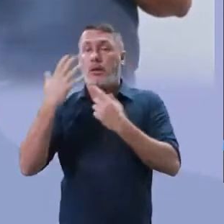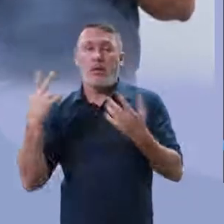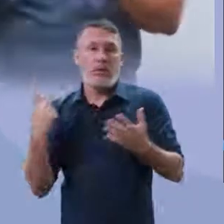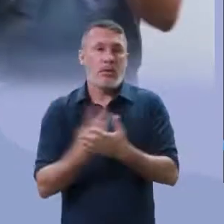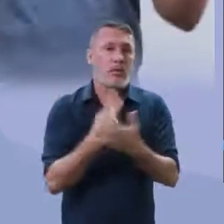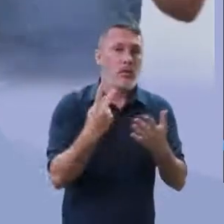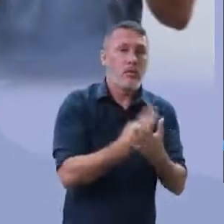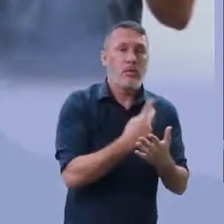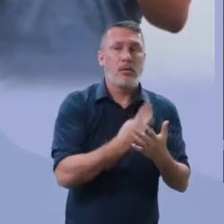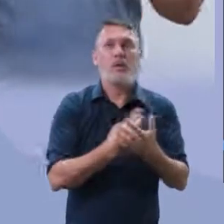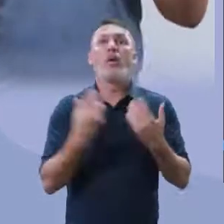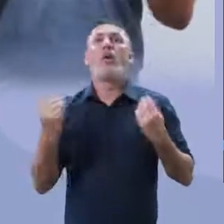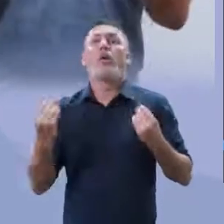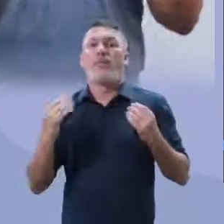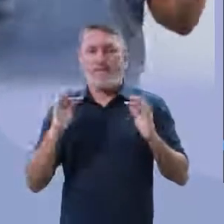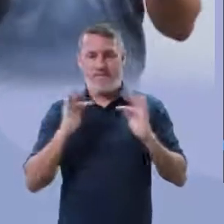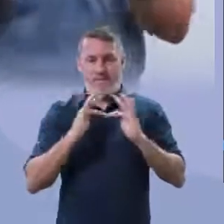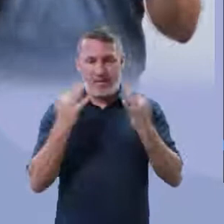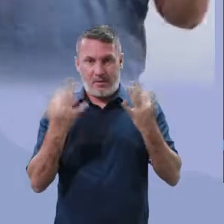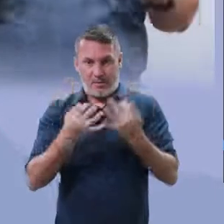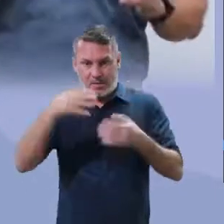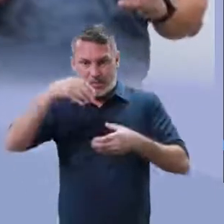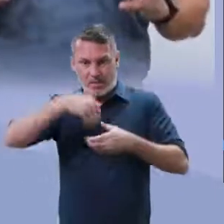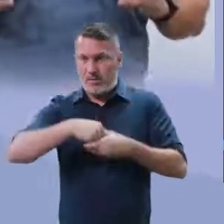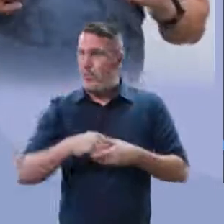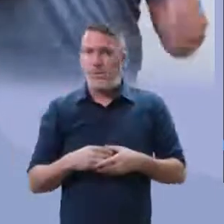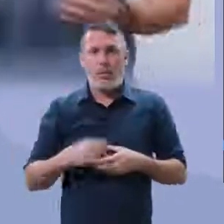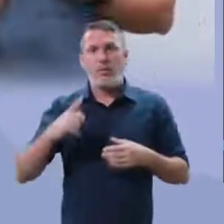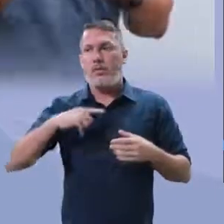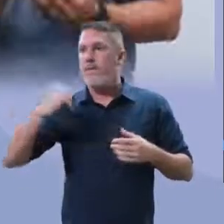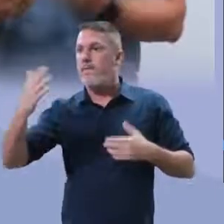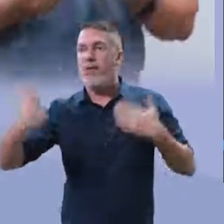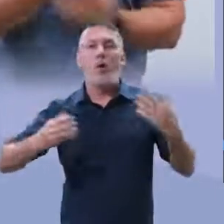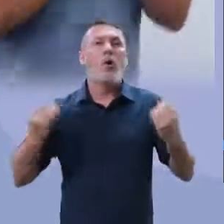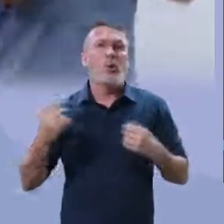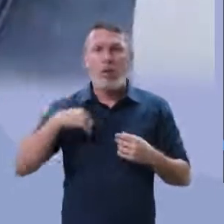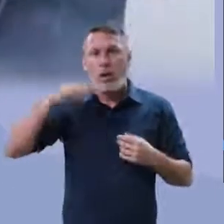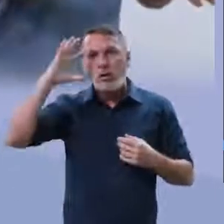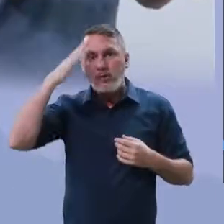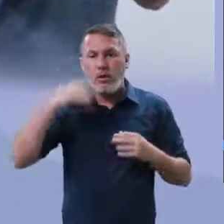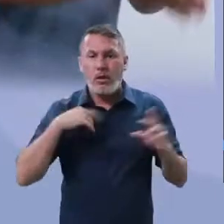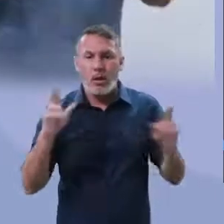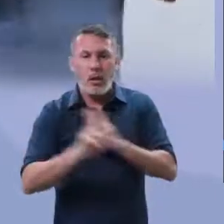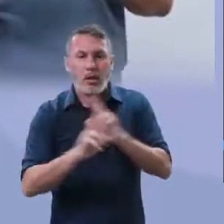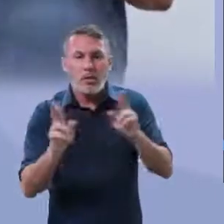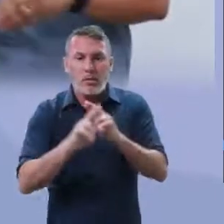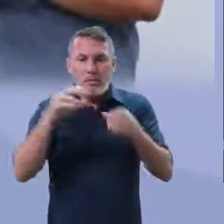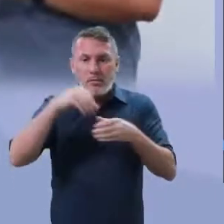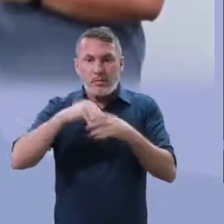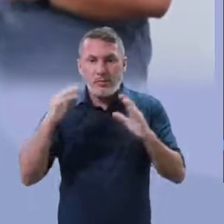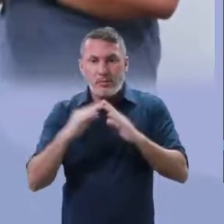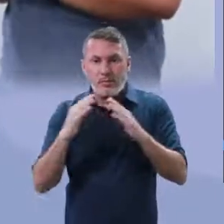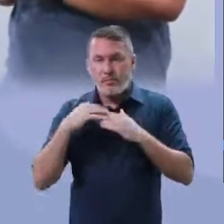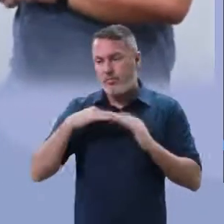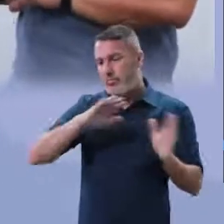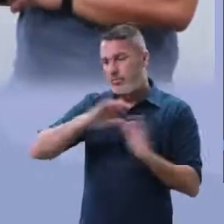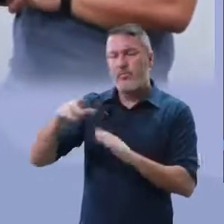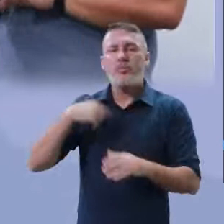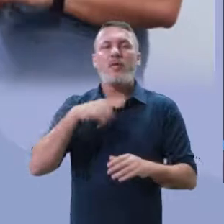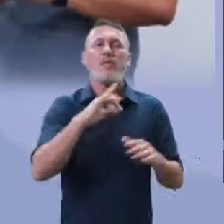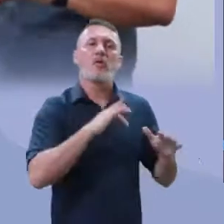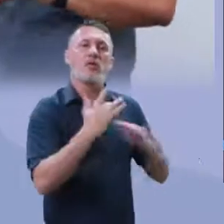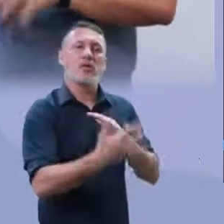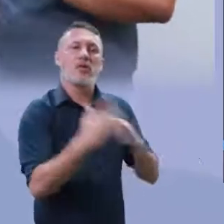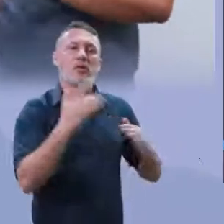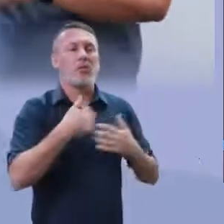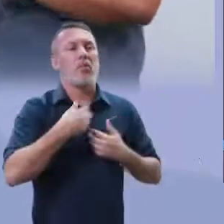E aquela pressão, ela vai estar em quatro paredes. Vamos falar assim. E você vai conseguir resolver somente com aquela pessoa, ou você vai desabafar na rede